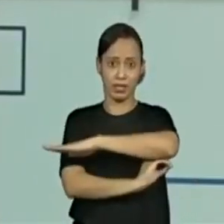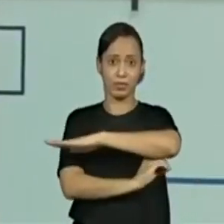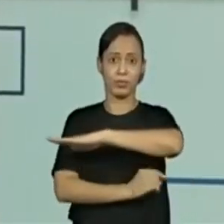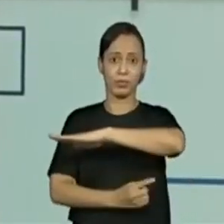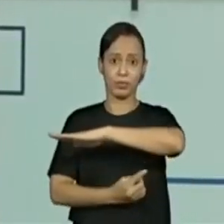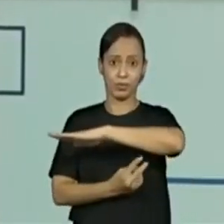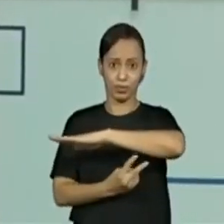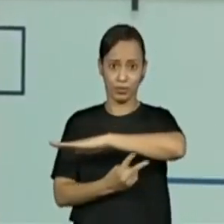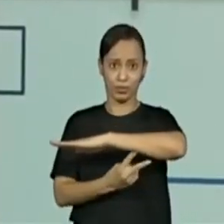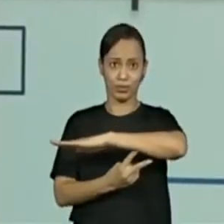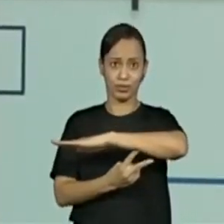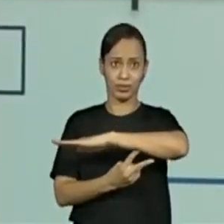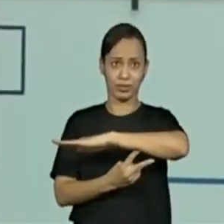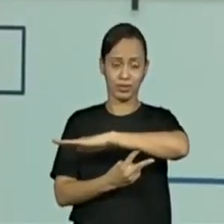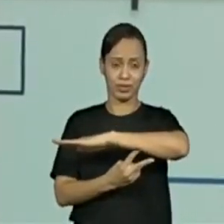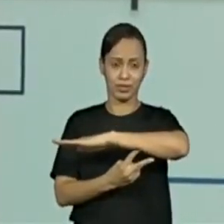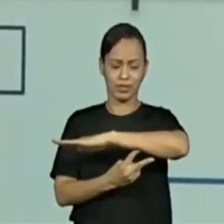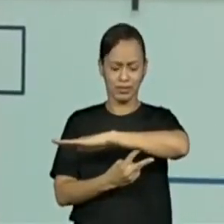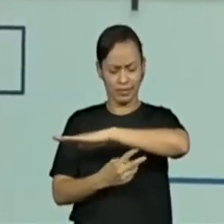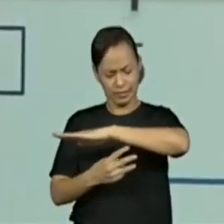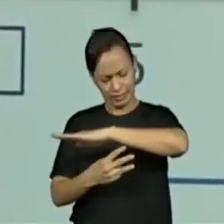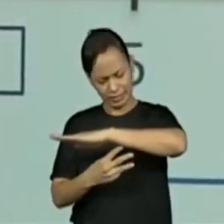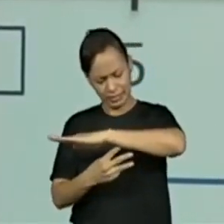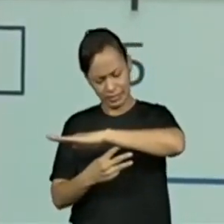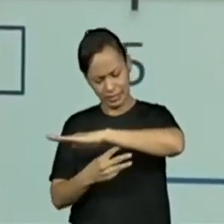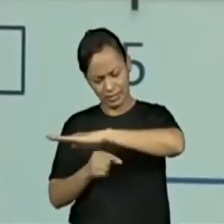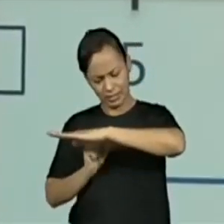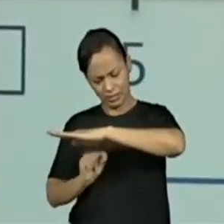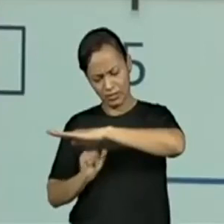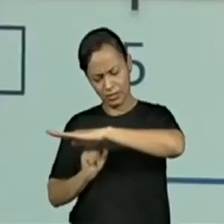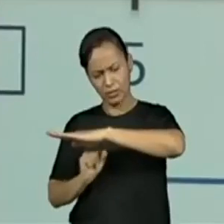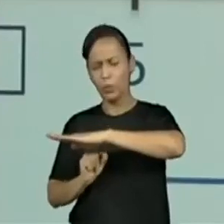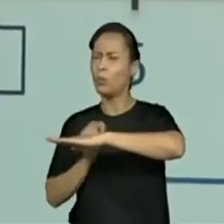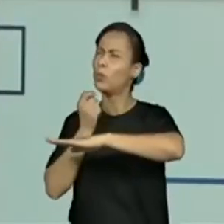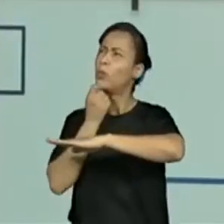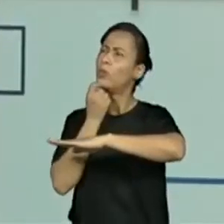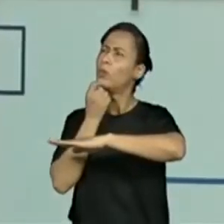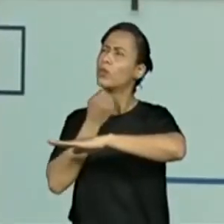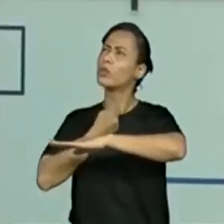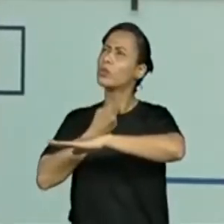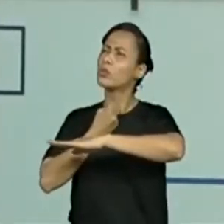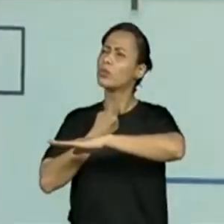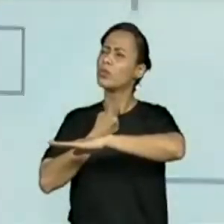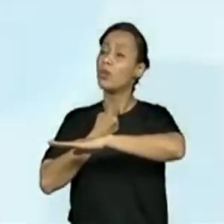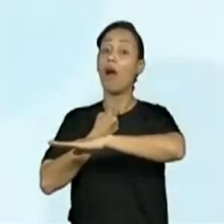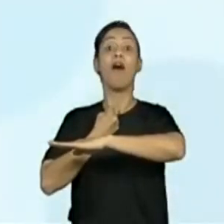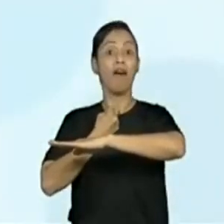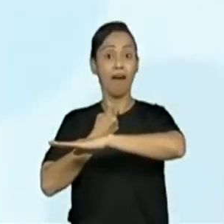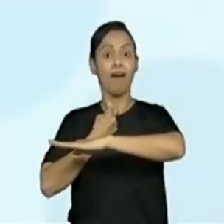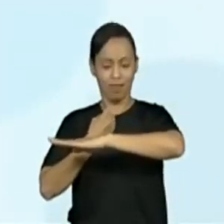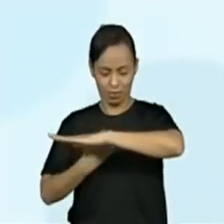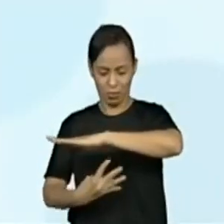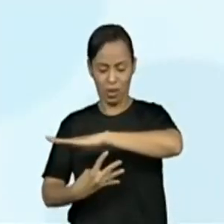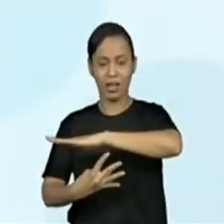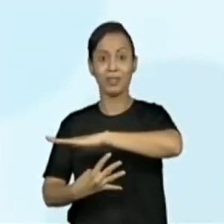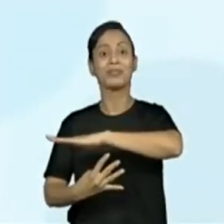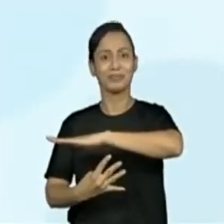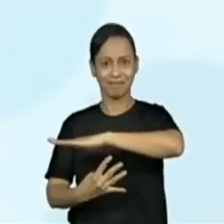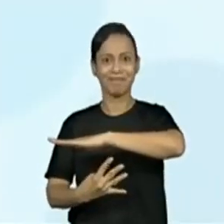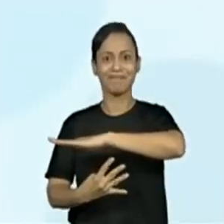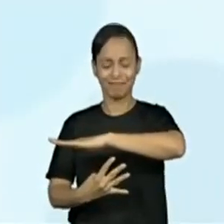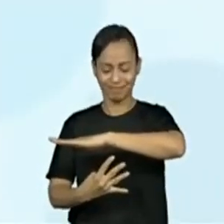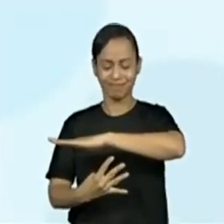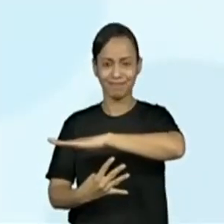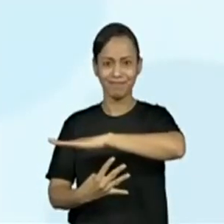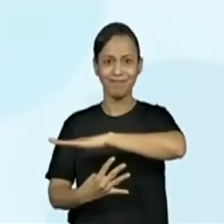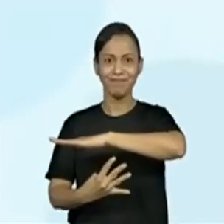o número que está entre o 3 e o 5. Que número é esse, então? Número 4. Muito bem. colocando